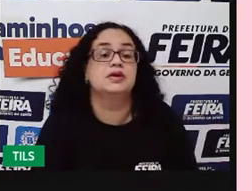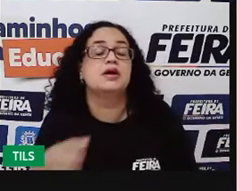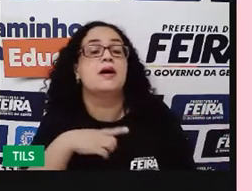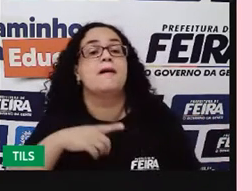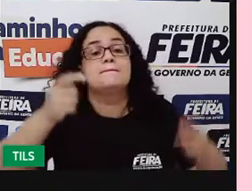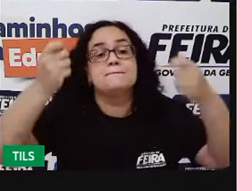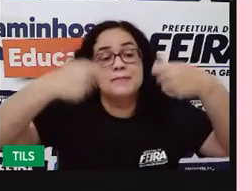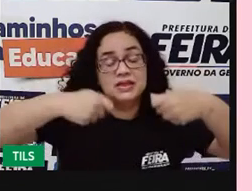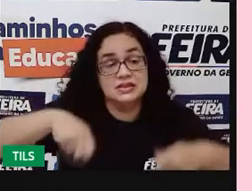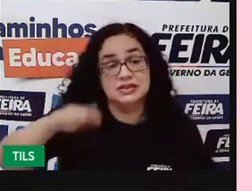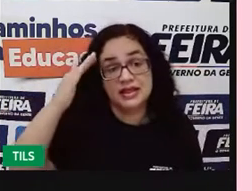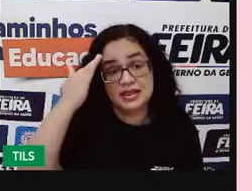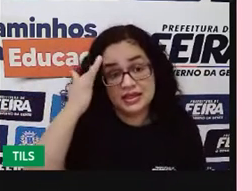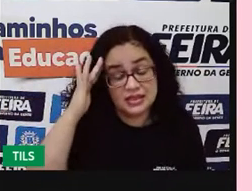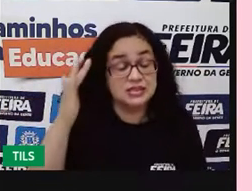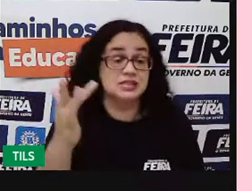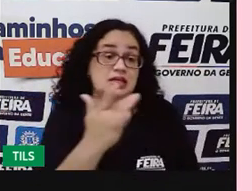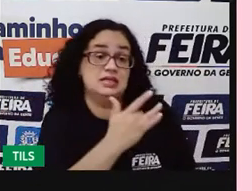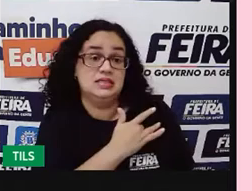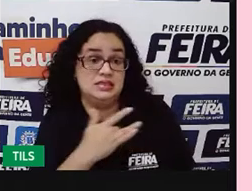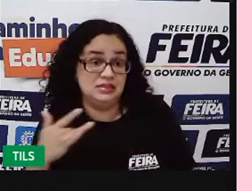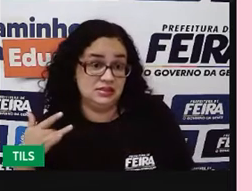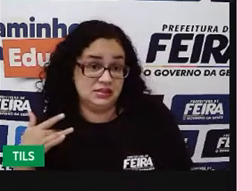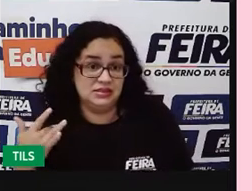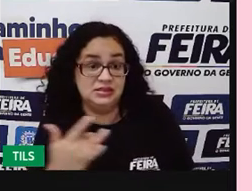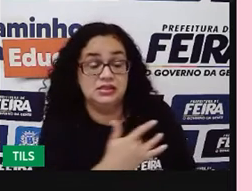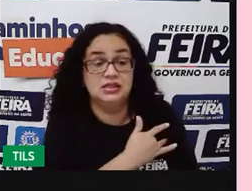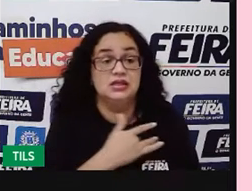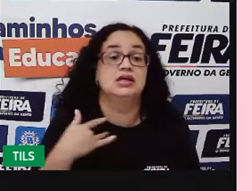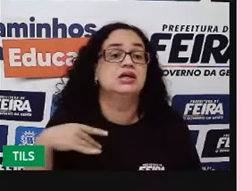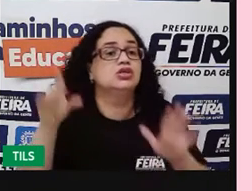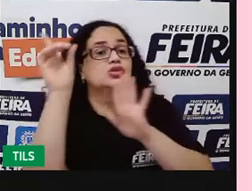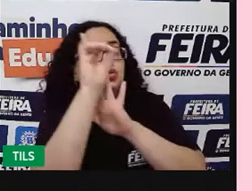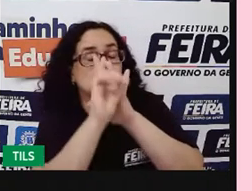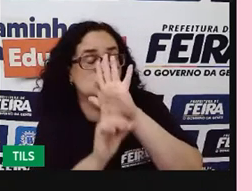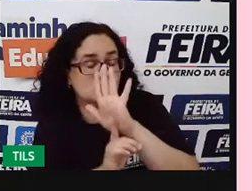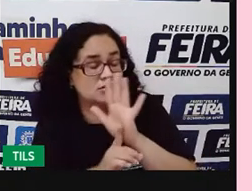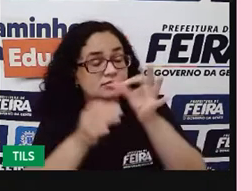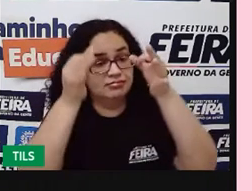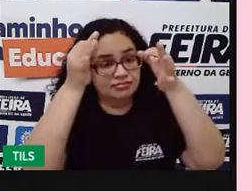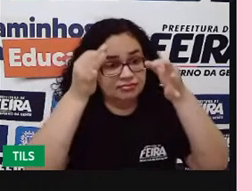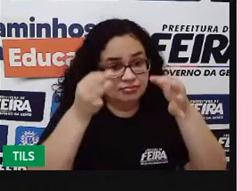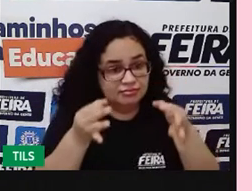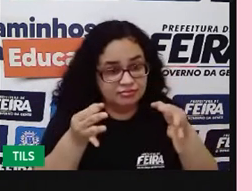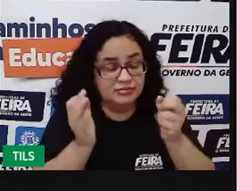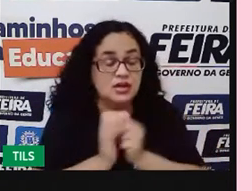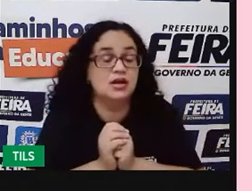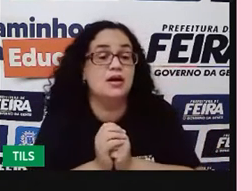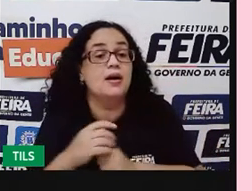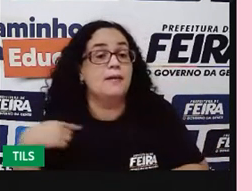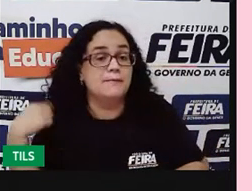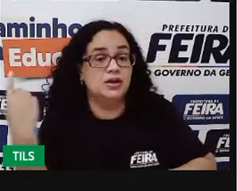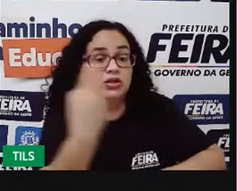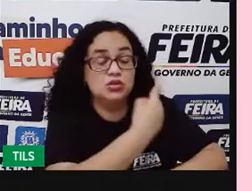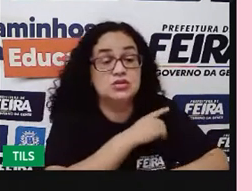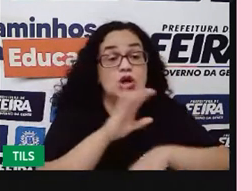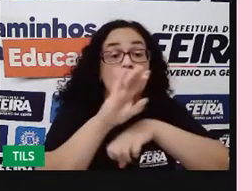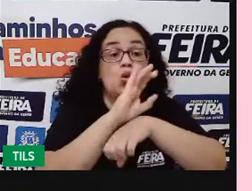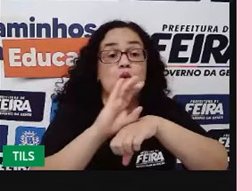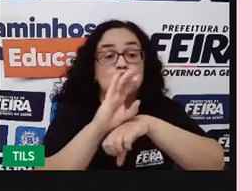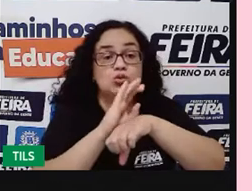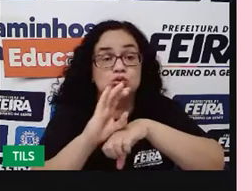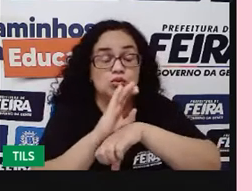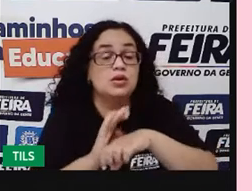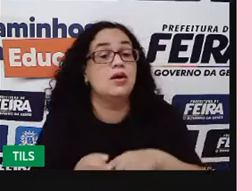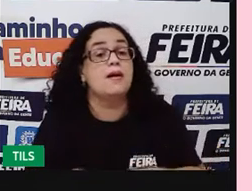a gente precisa entender que saúde, né? Ele é um direito garantido pela nossa Constituição. E por isso que ele